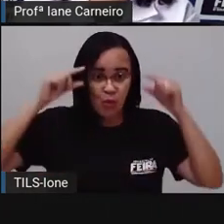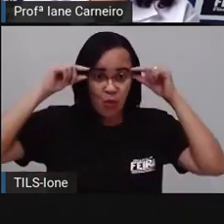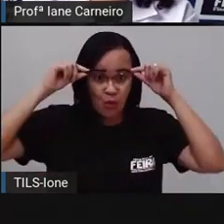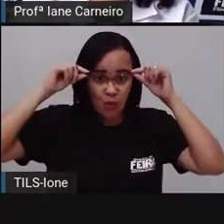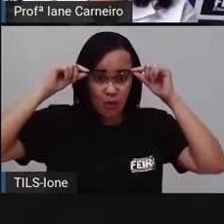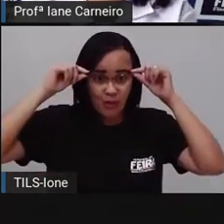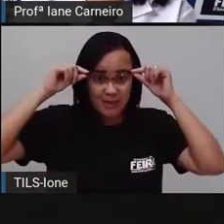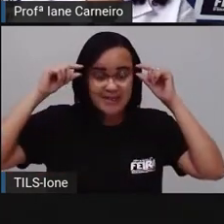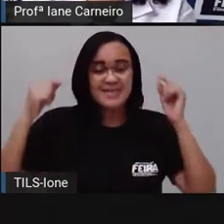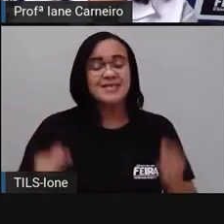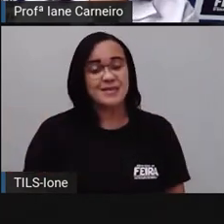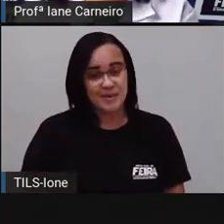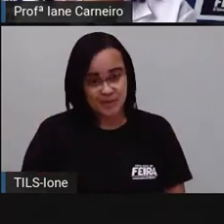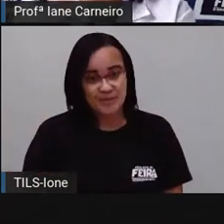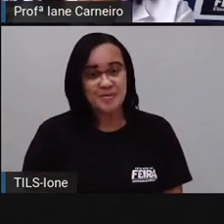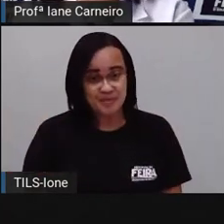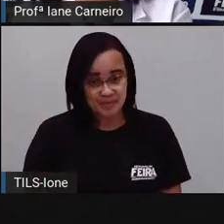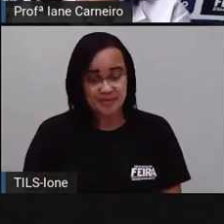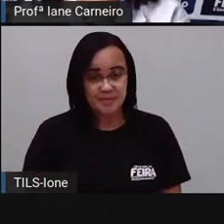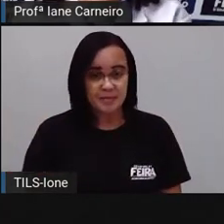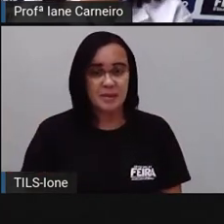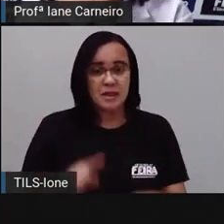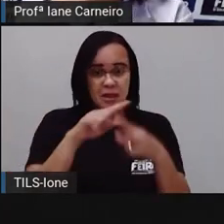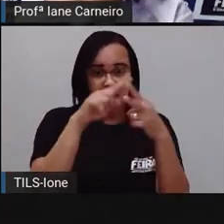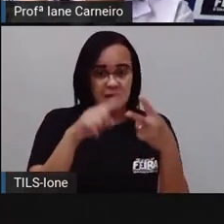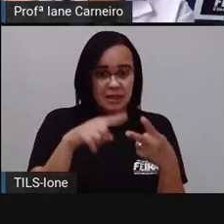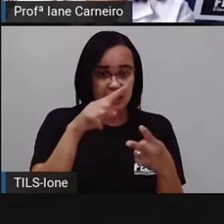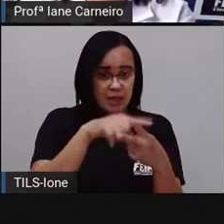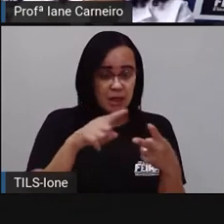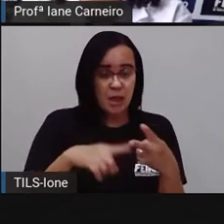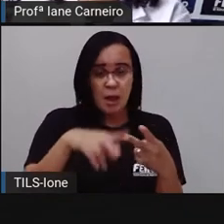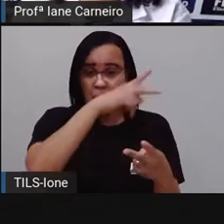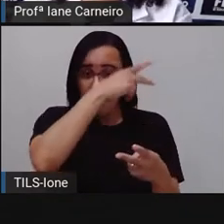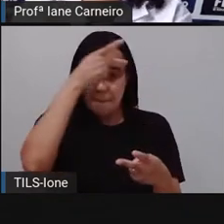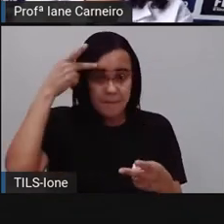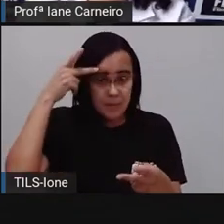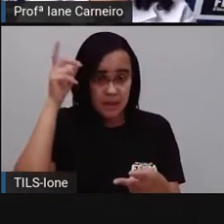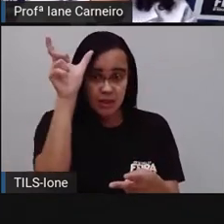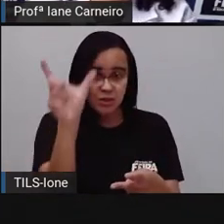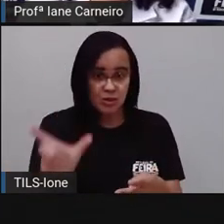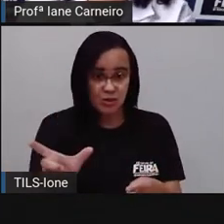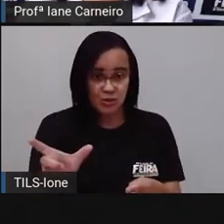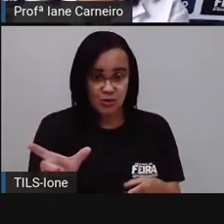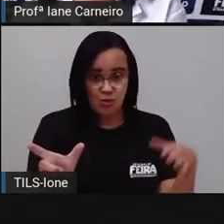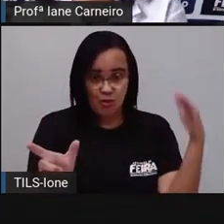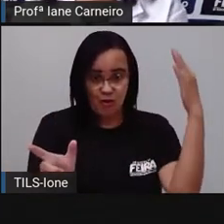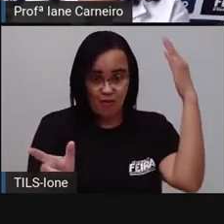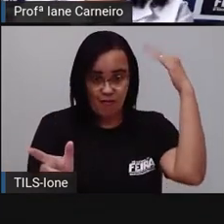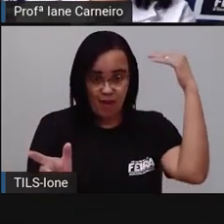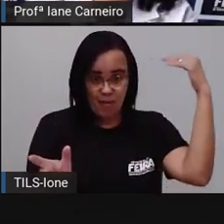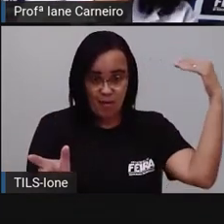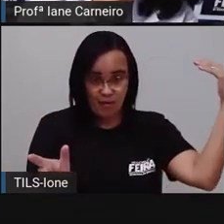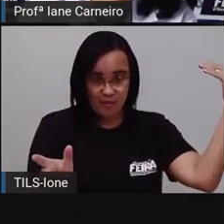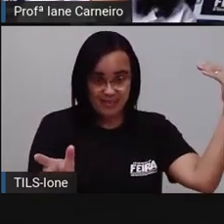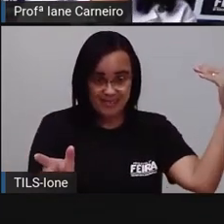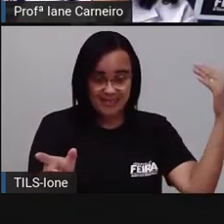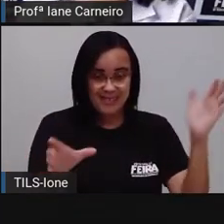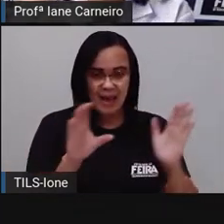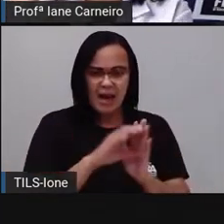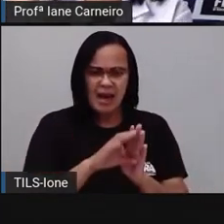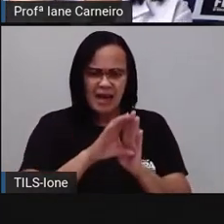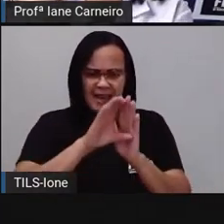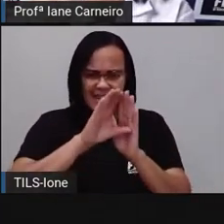Então, a Pró trouxe aqui alguns, dois artistas, né? Dois famosos, na verdade, pra gente analisar as características deles.